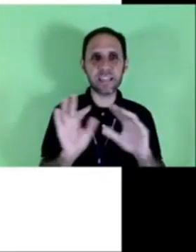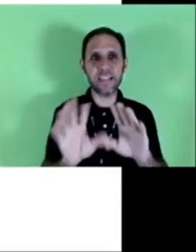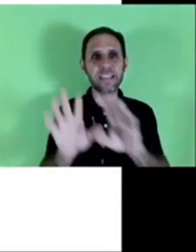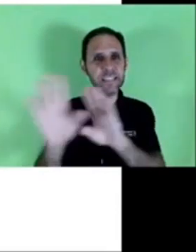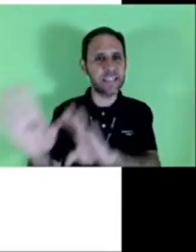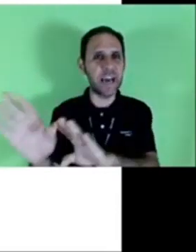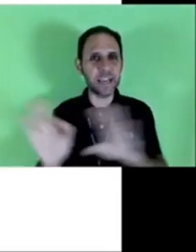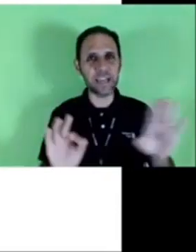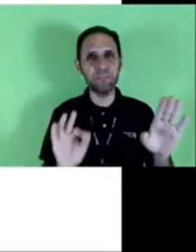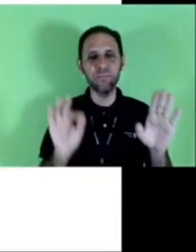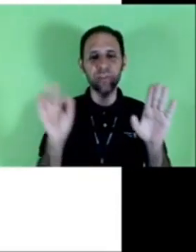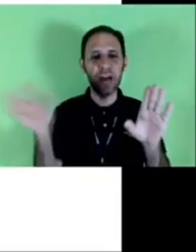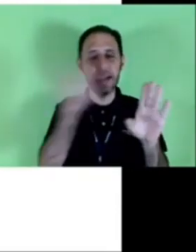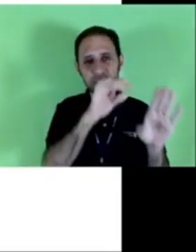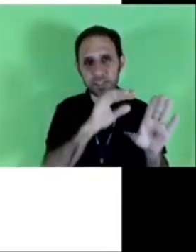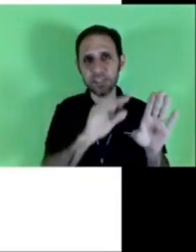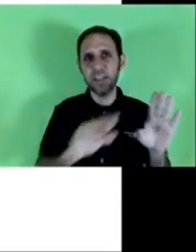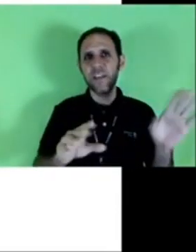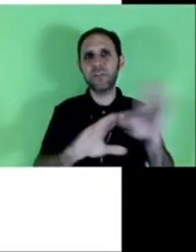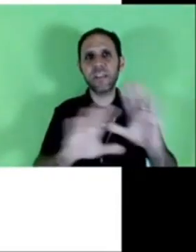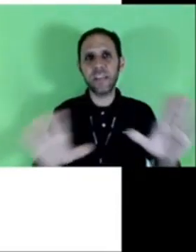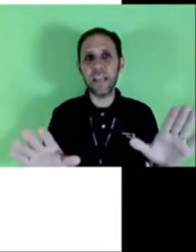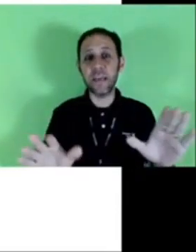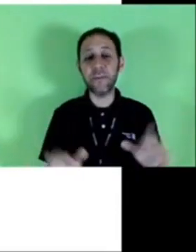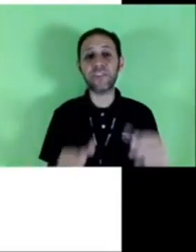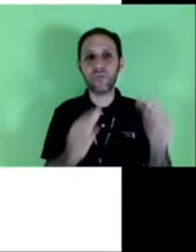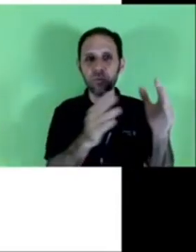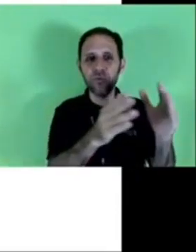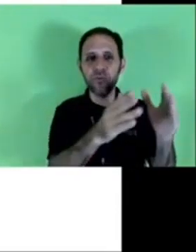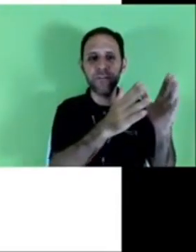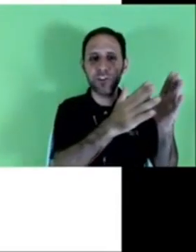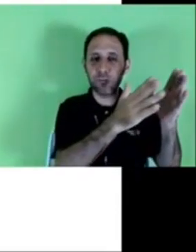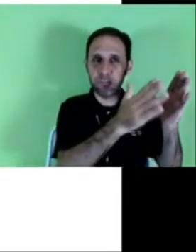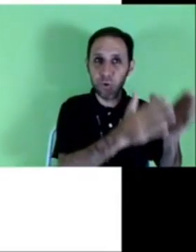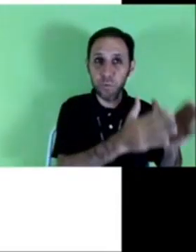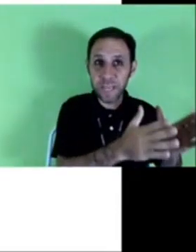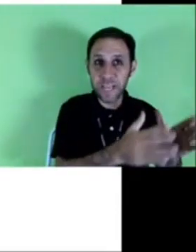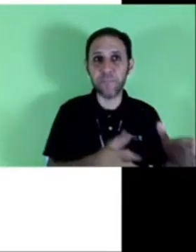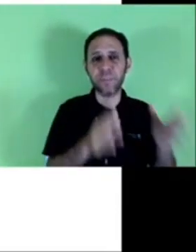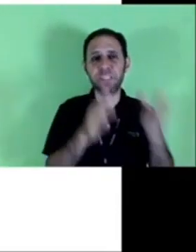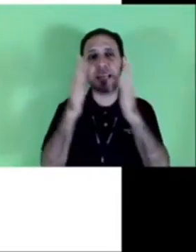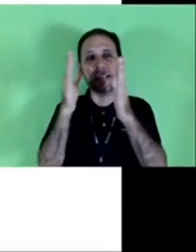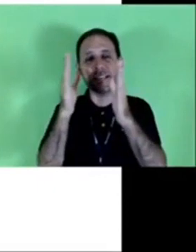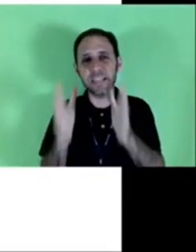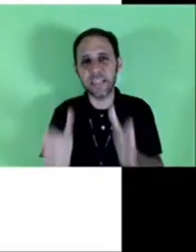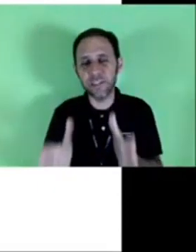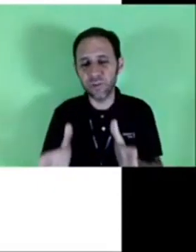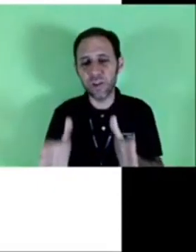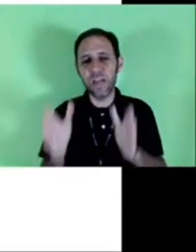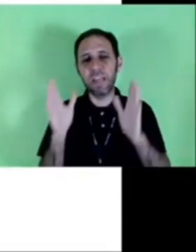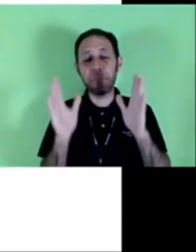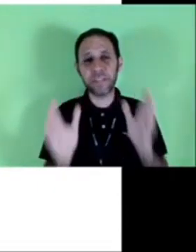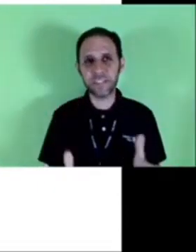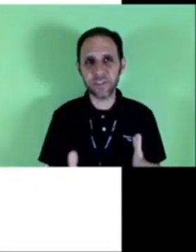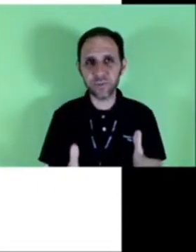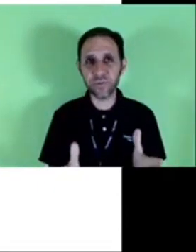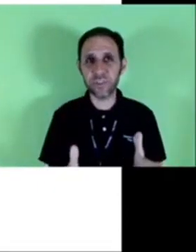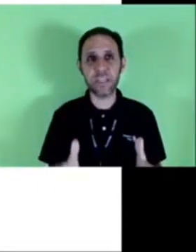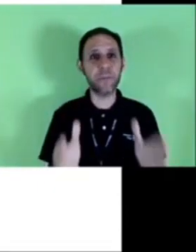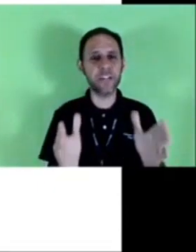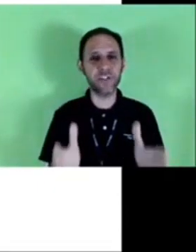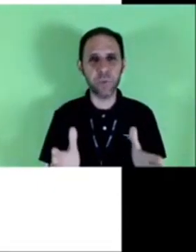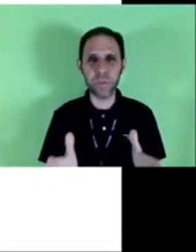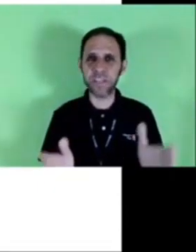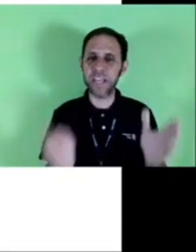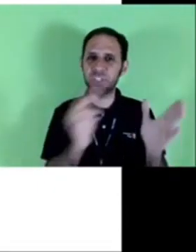ela queria assinar antes, não queria nem ler, mas como foi feito pública, precisaria ser lido na presença dos